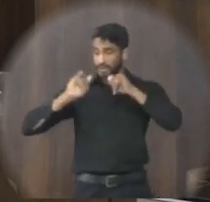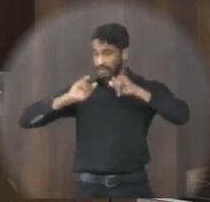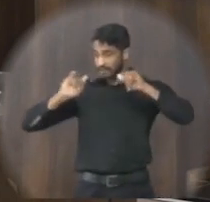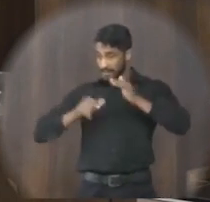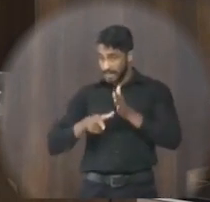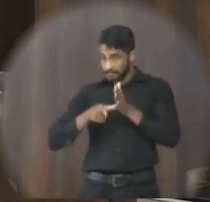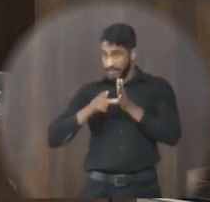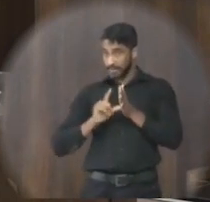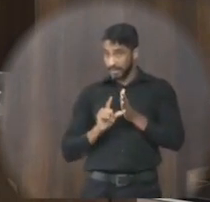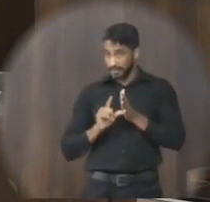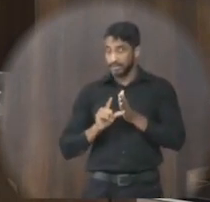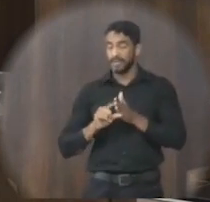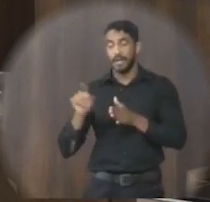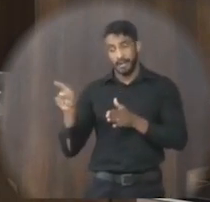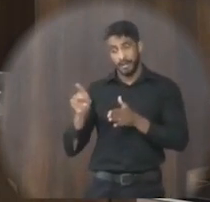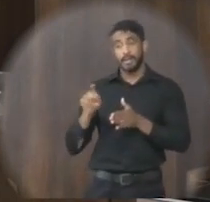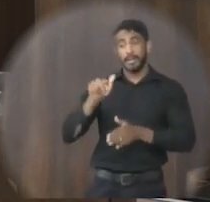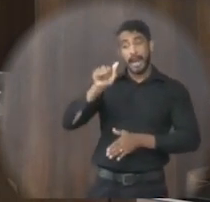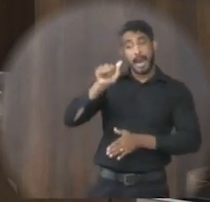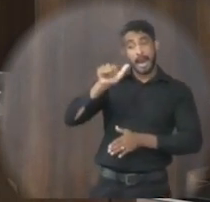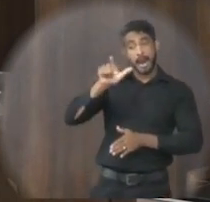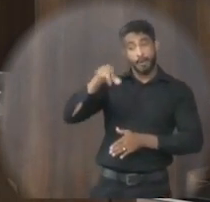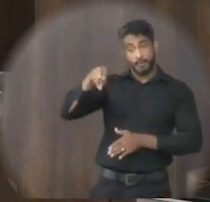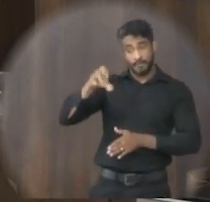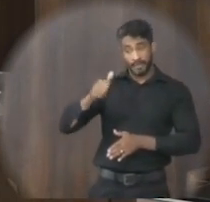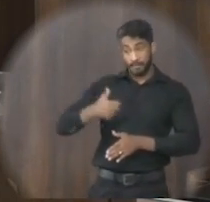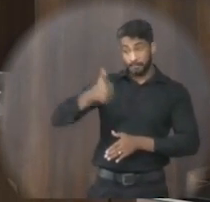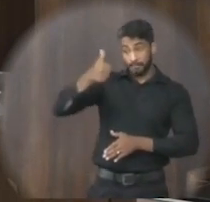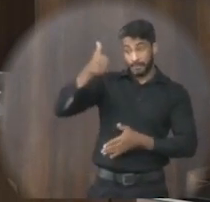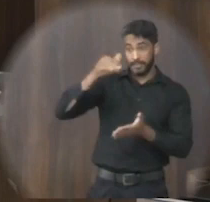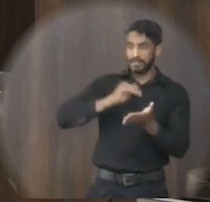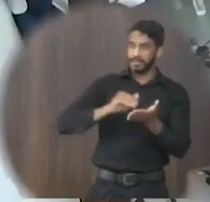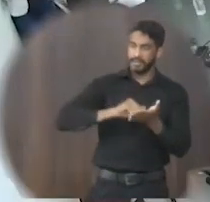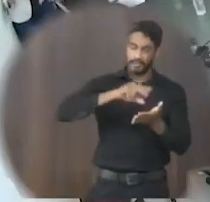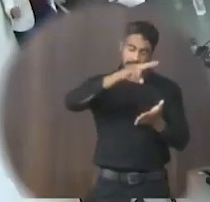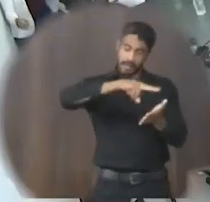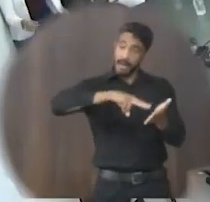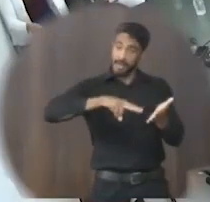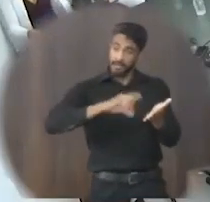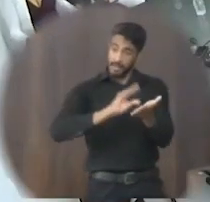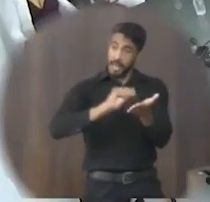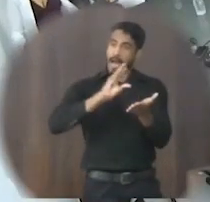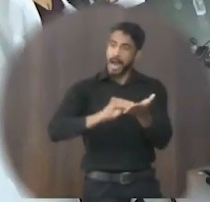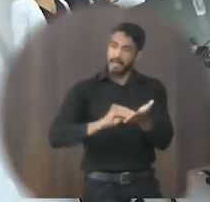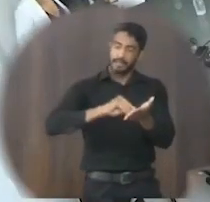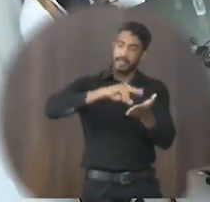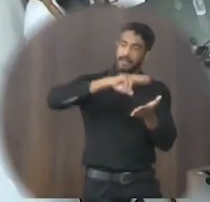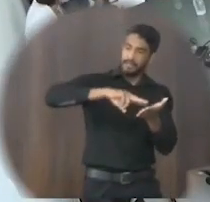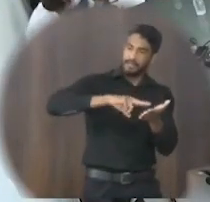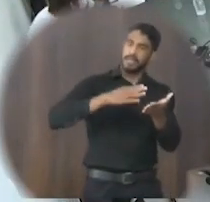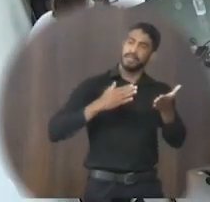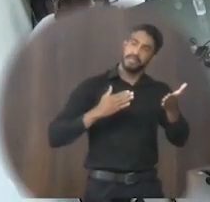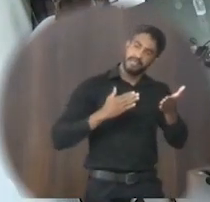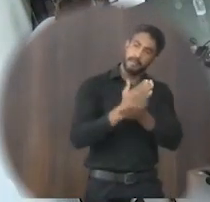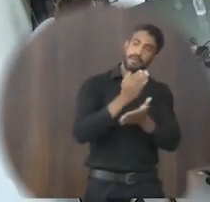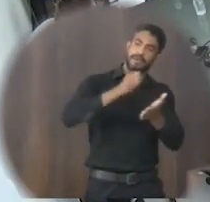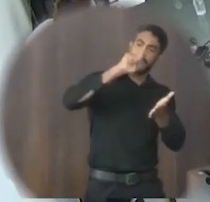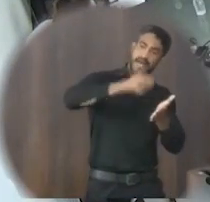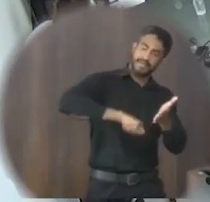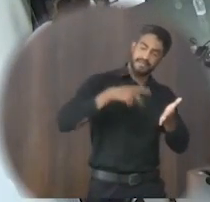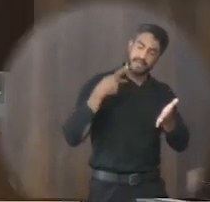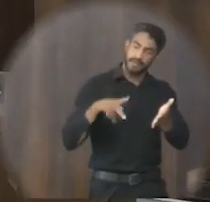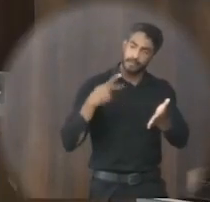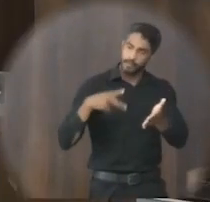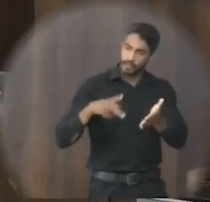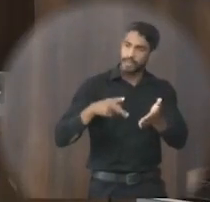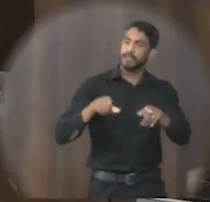Assim eu, Almir Dias Santos Primeiro secretário Lavrei a presenteata Que lida e aprovada Vai assinada por mim